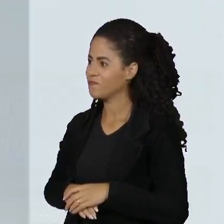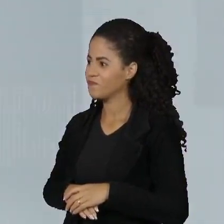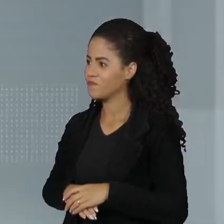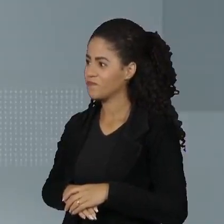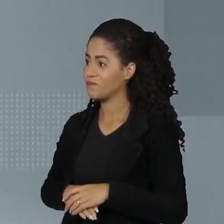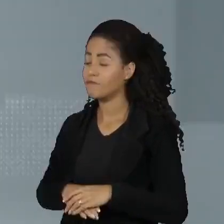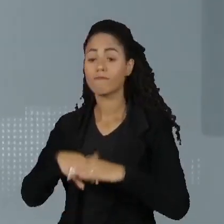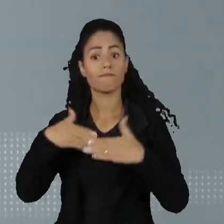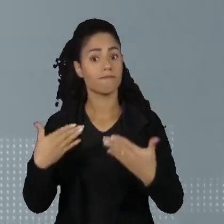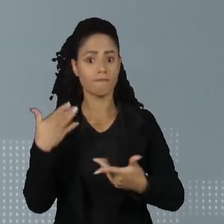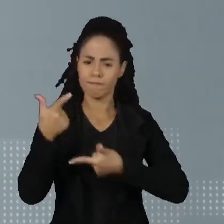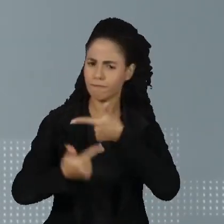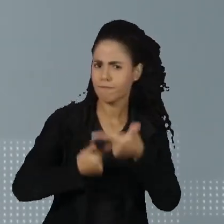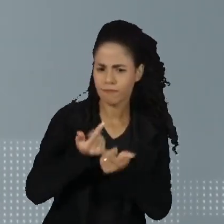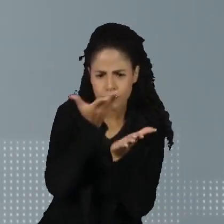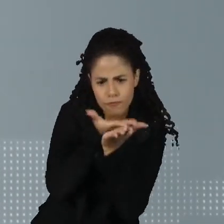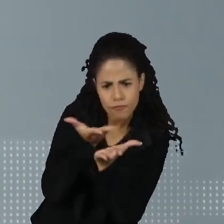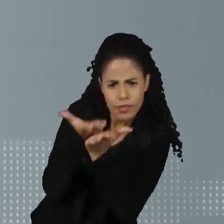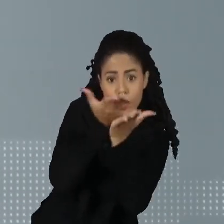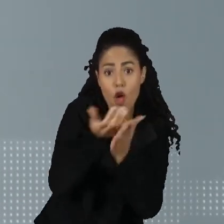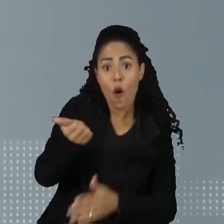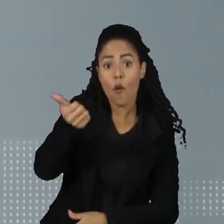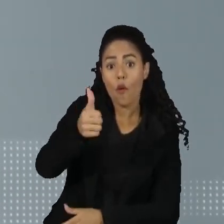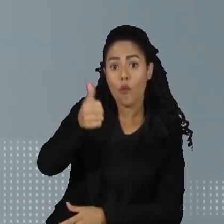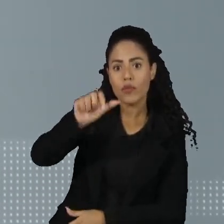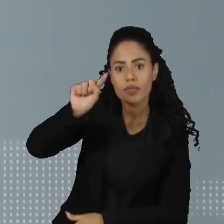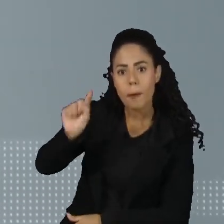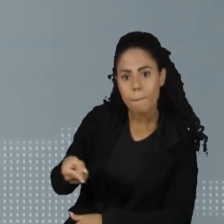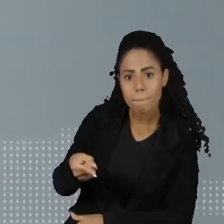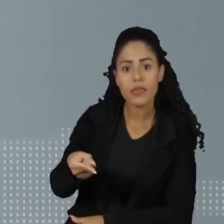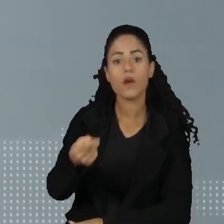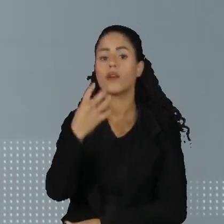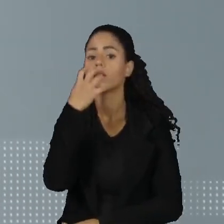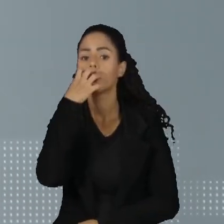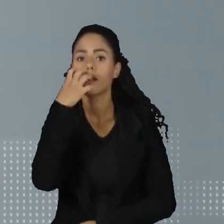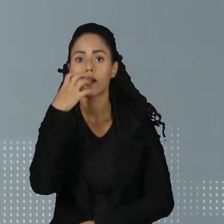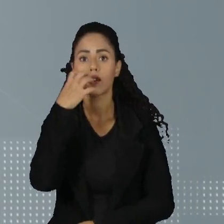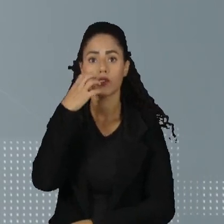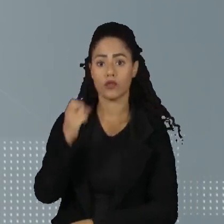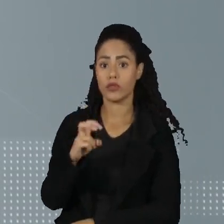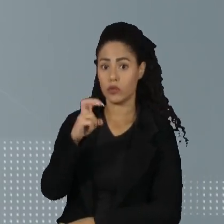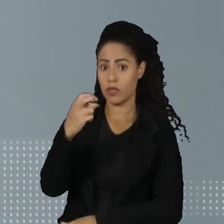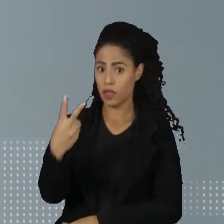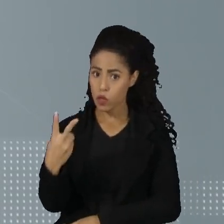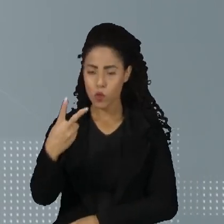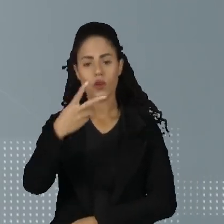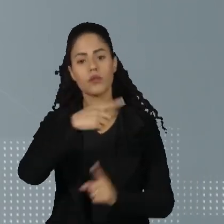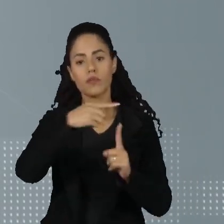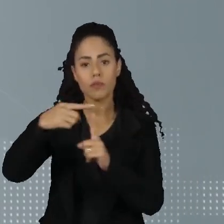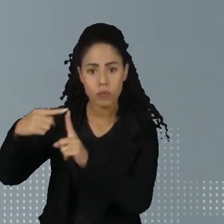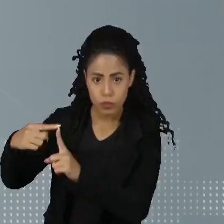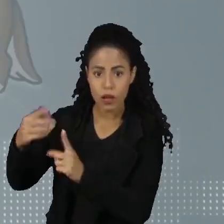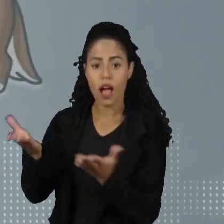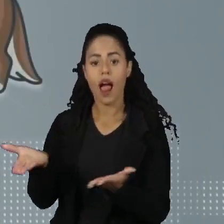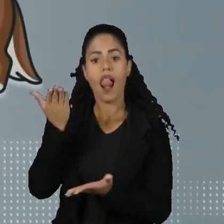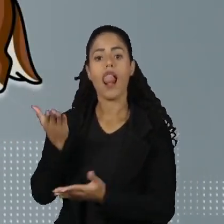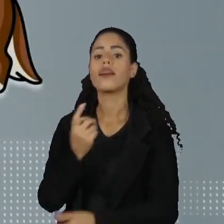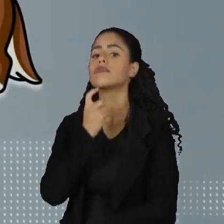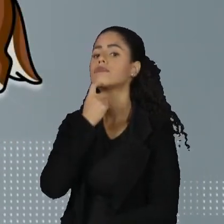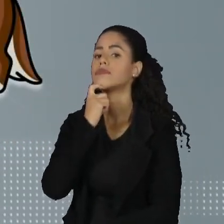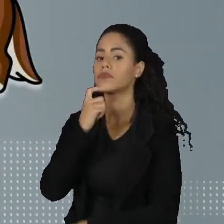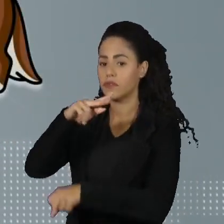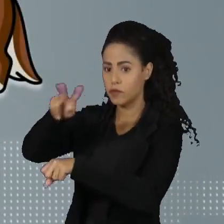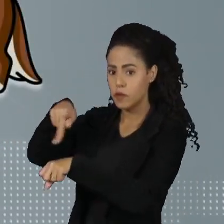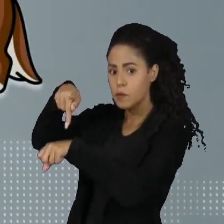O trabalho analisou 11 mil cachorros de 52 raças e foi feito pela Universidade de Helsinki, na Finlândia.